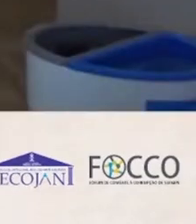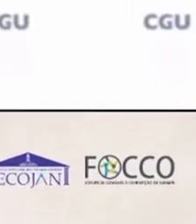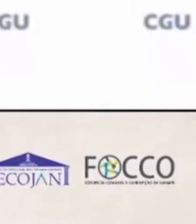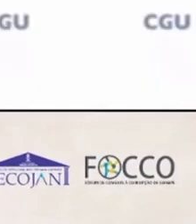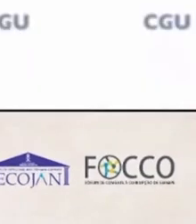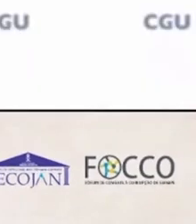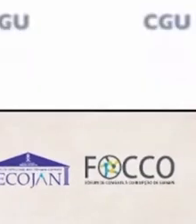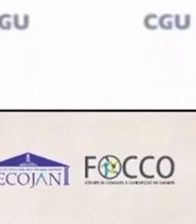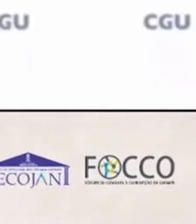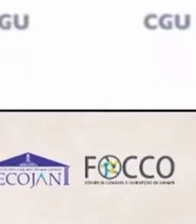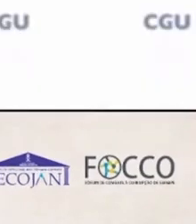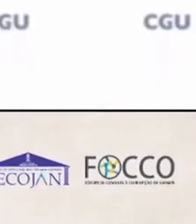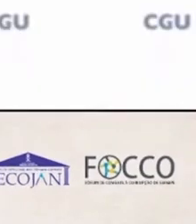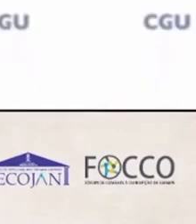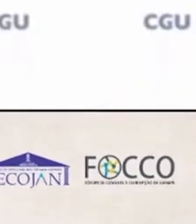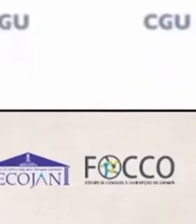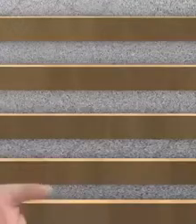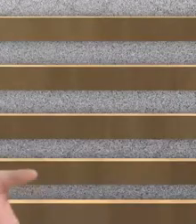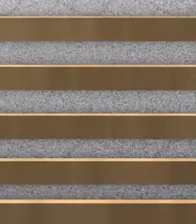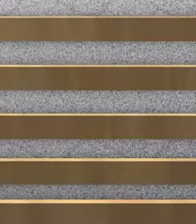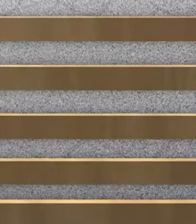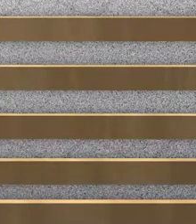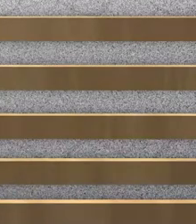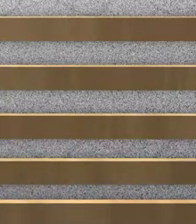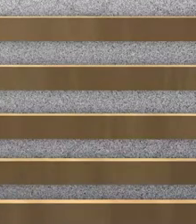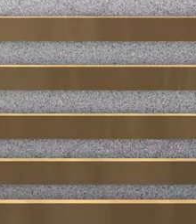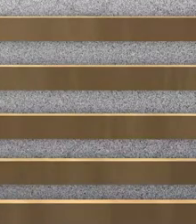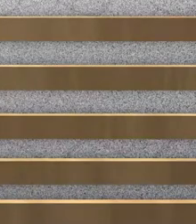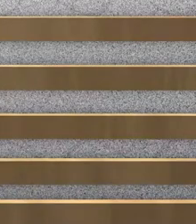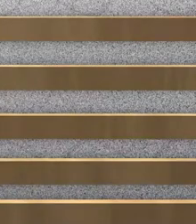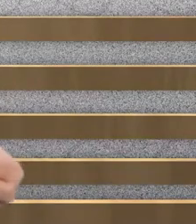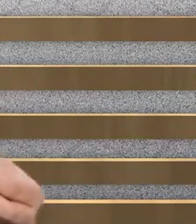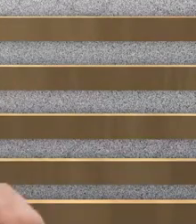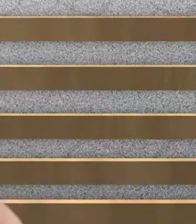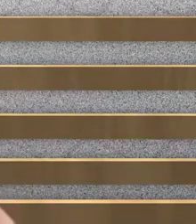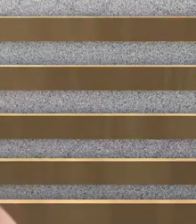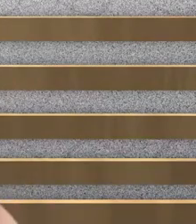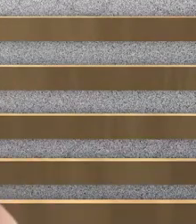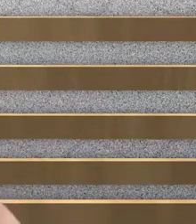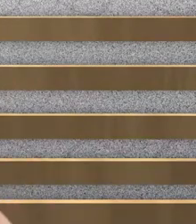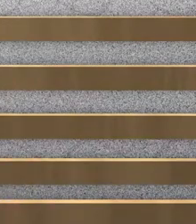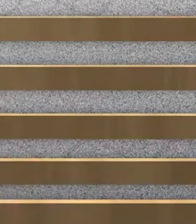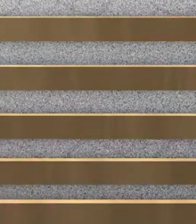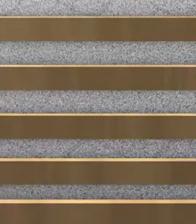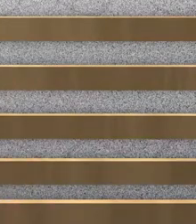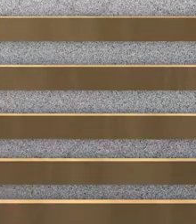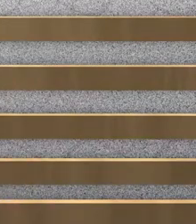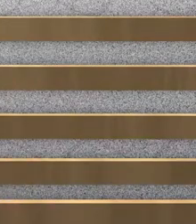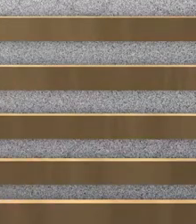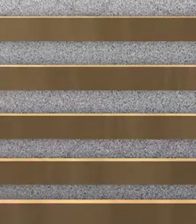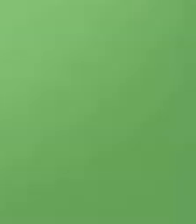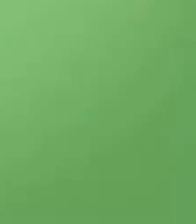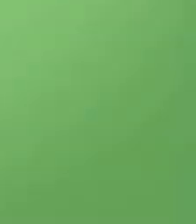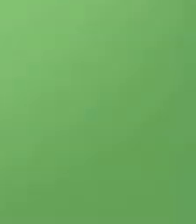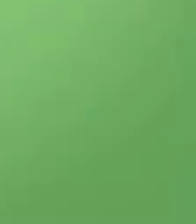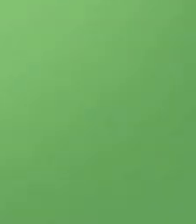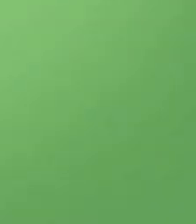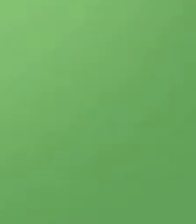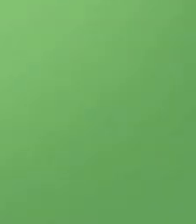Contas da União e da Controladoria Geral da União. As medidas visam o fortalecimento das estruturas de prevenção à corrupção.